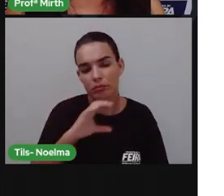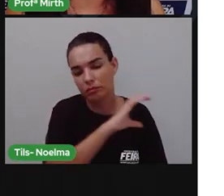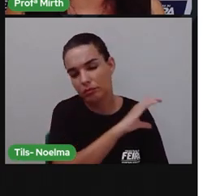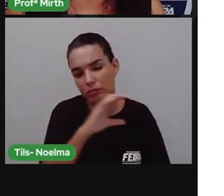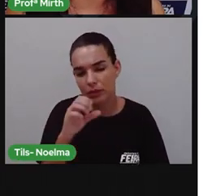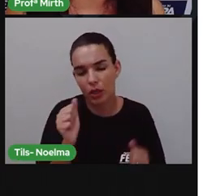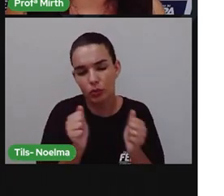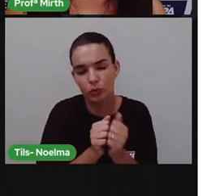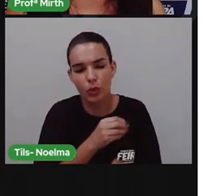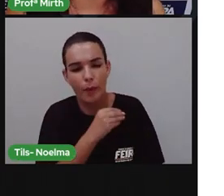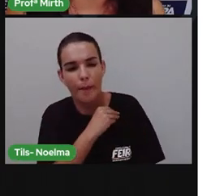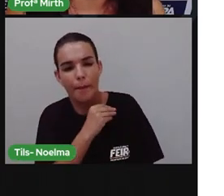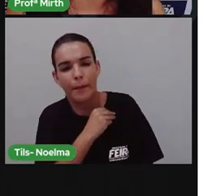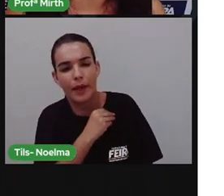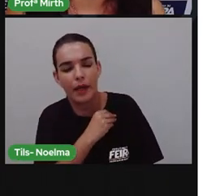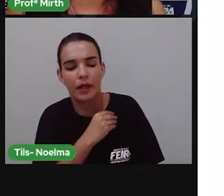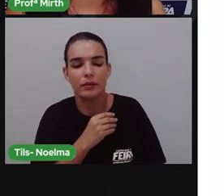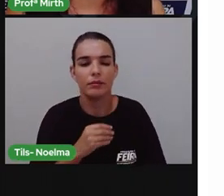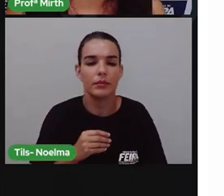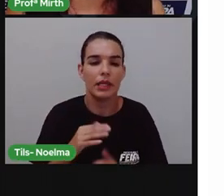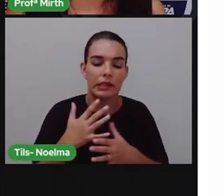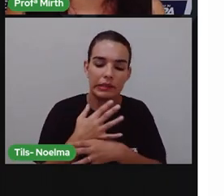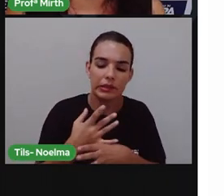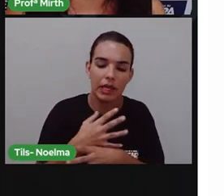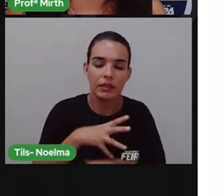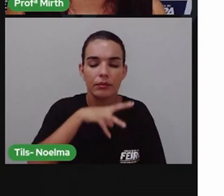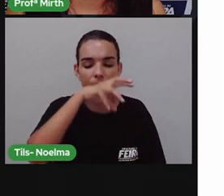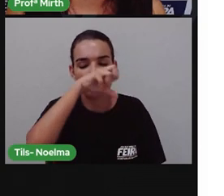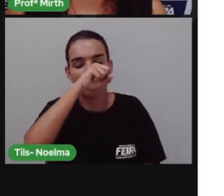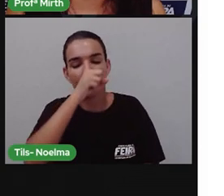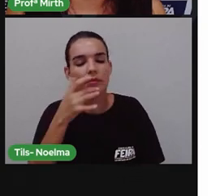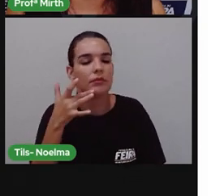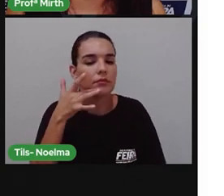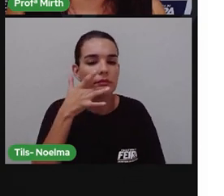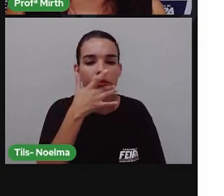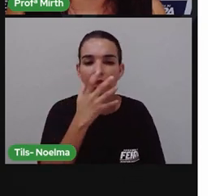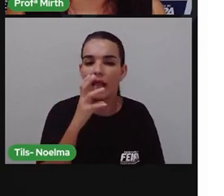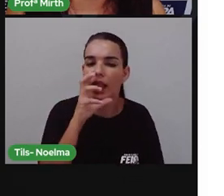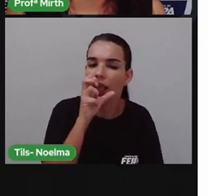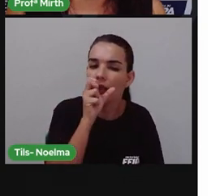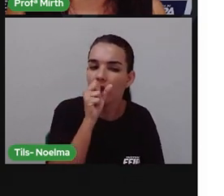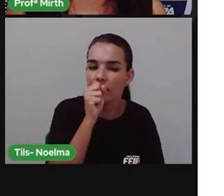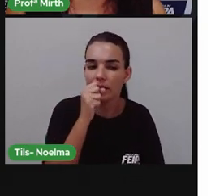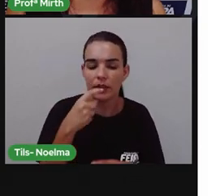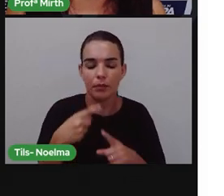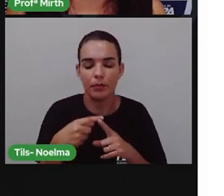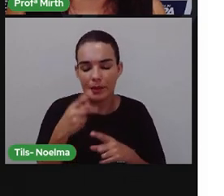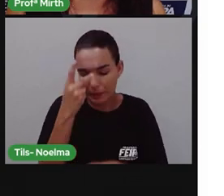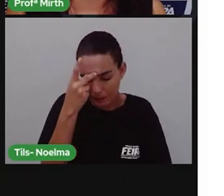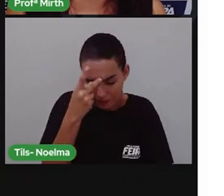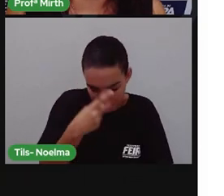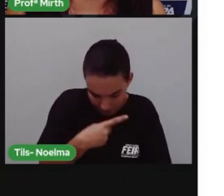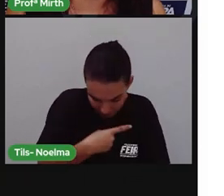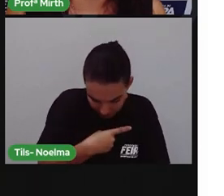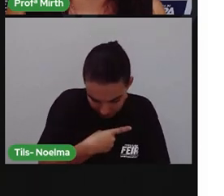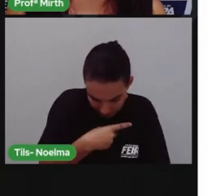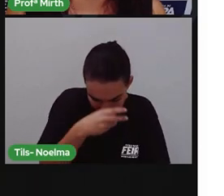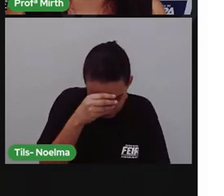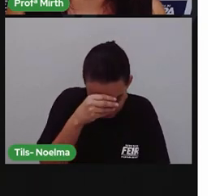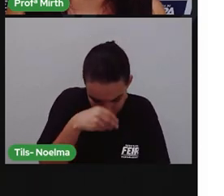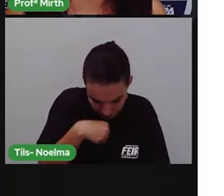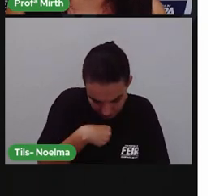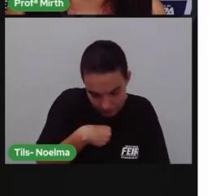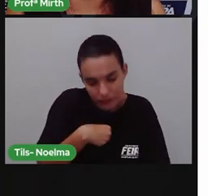Cidade com sabor de laranja, serra d'água, onde minha solidão, já pressentia, era tomada pelo vigário,